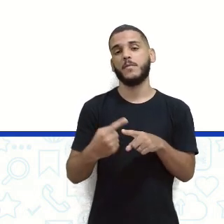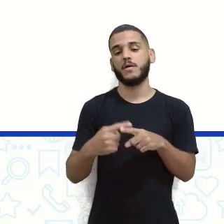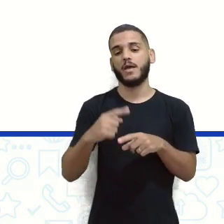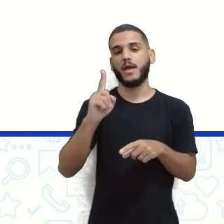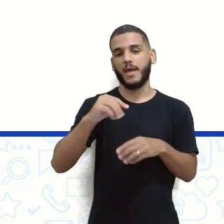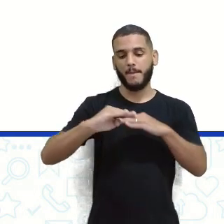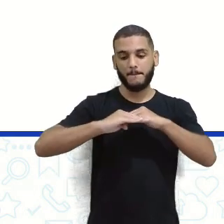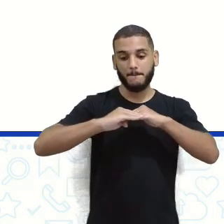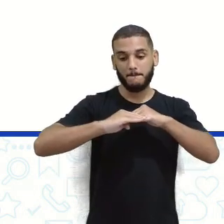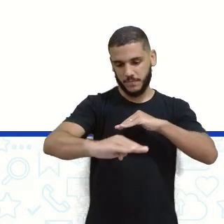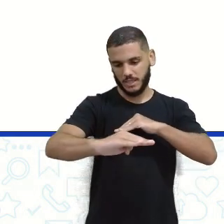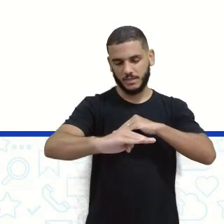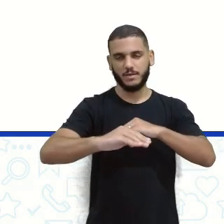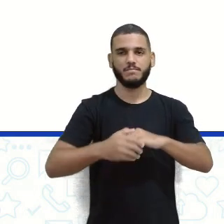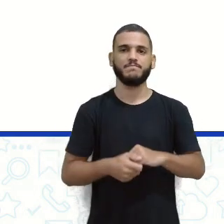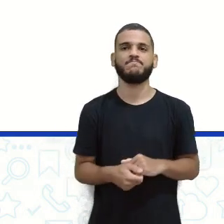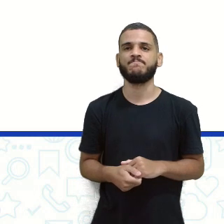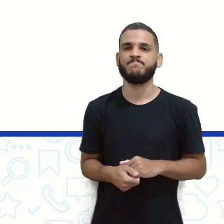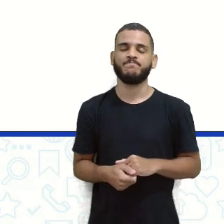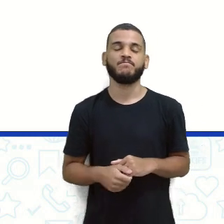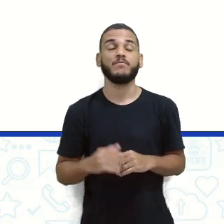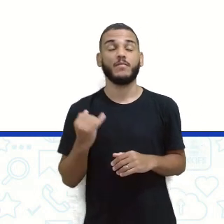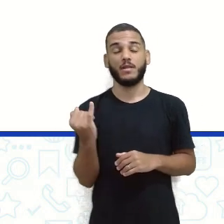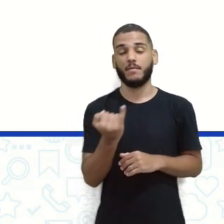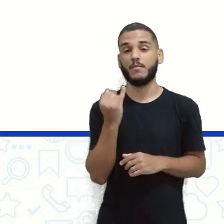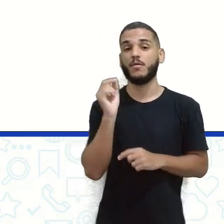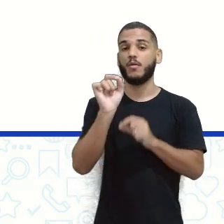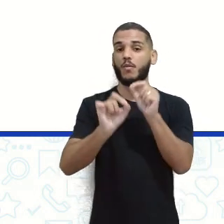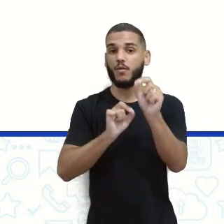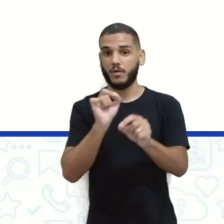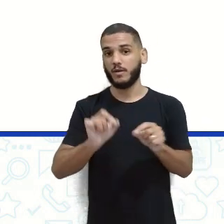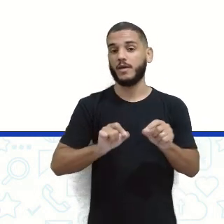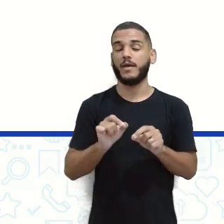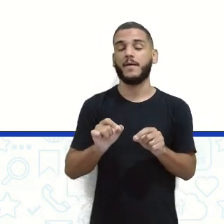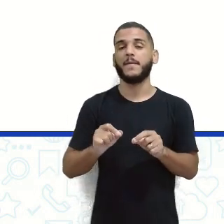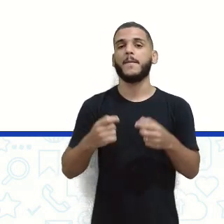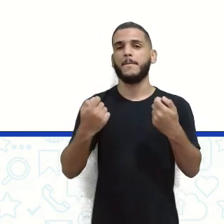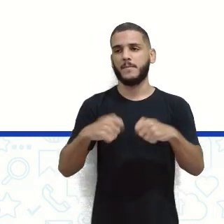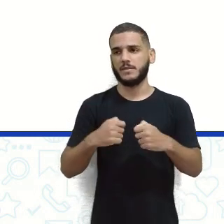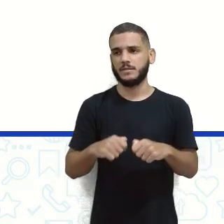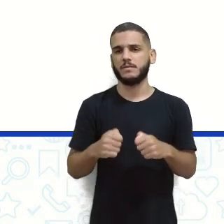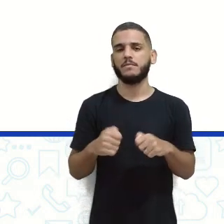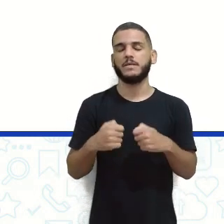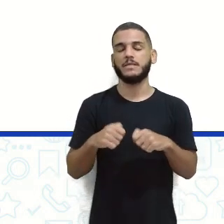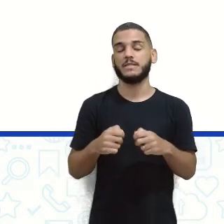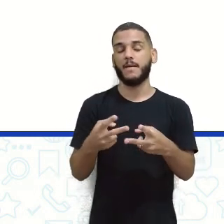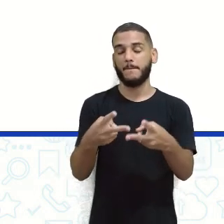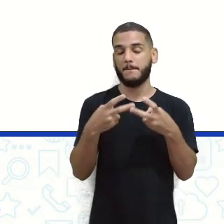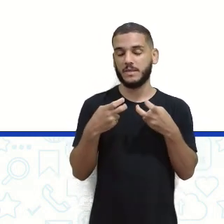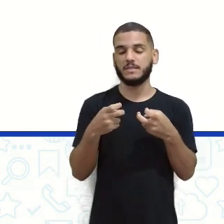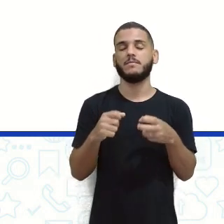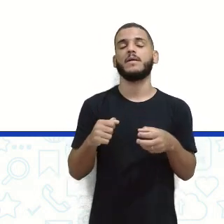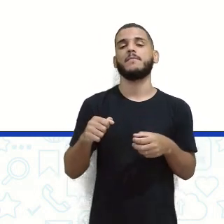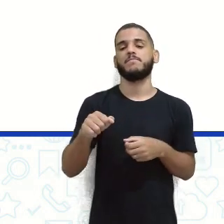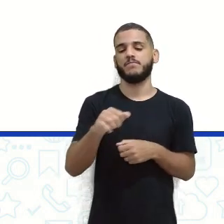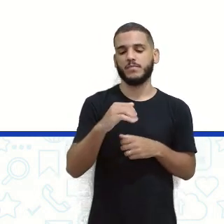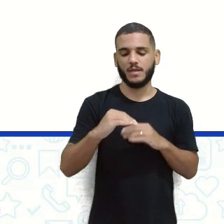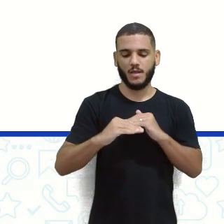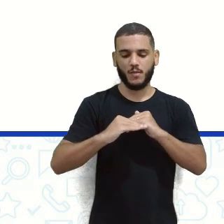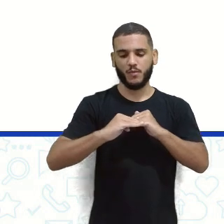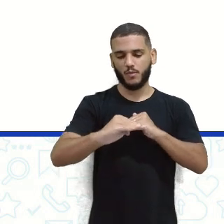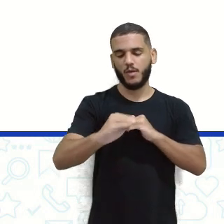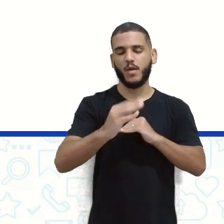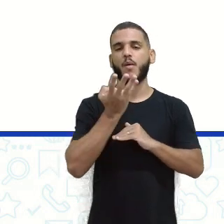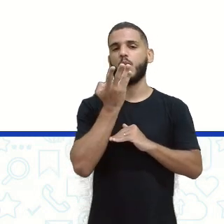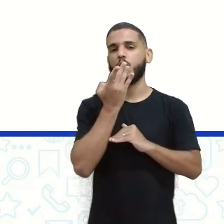é plana, tá? Então, é importante que seja observado isso. A superfície do objeto, a cor daquele